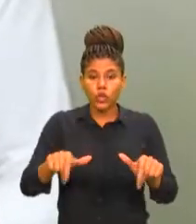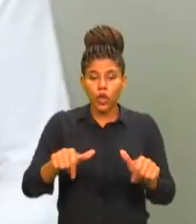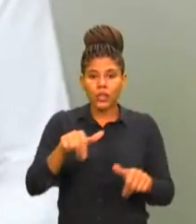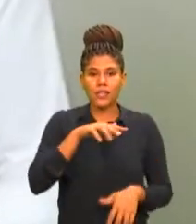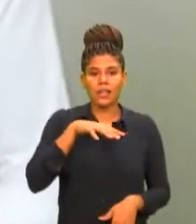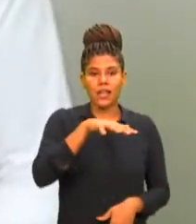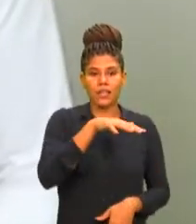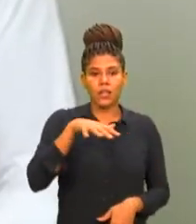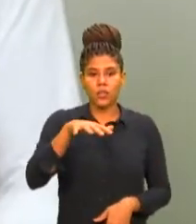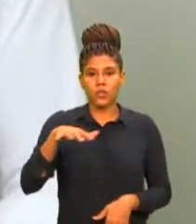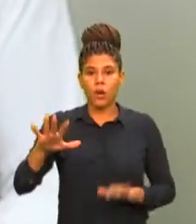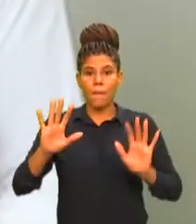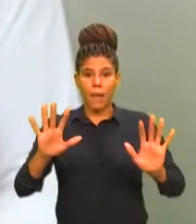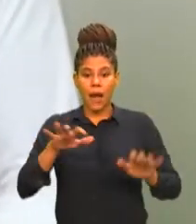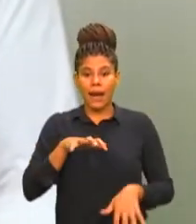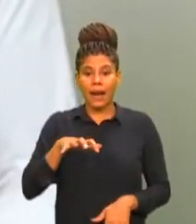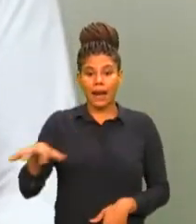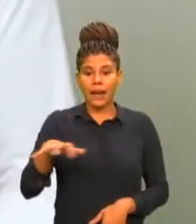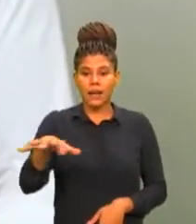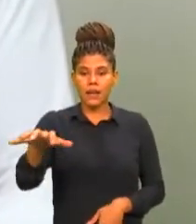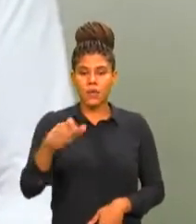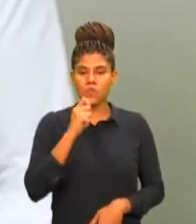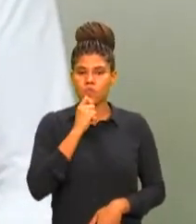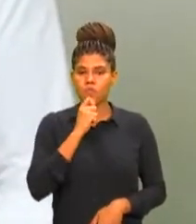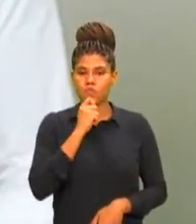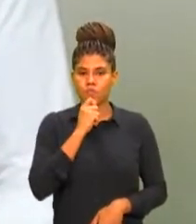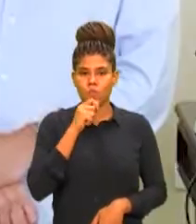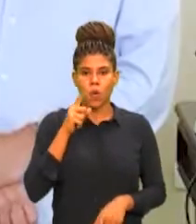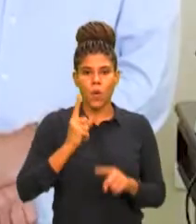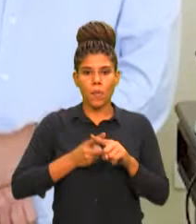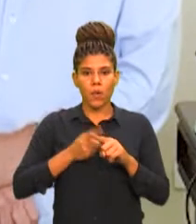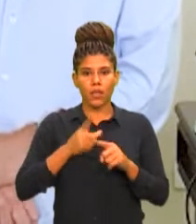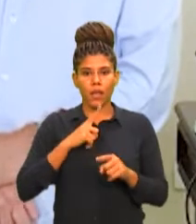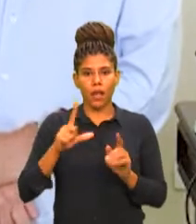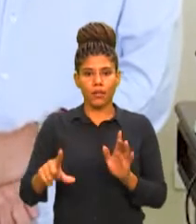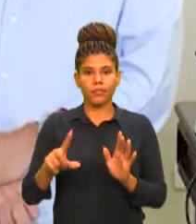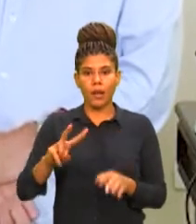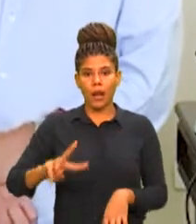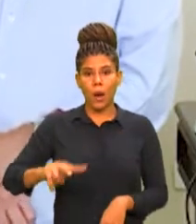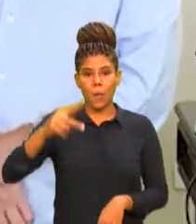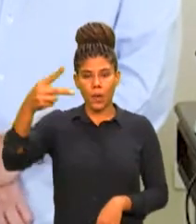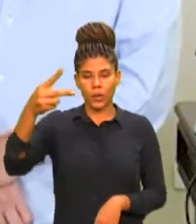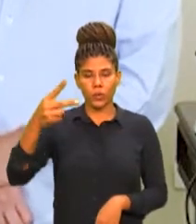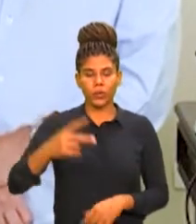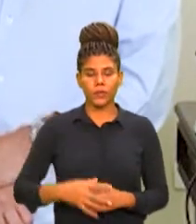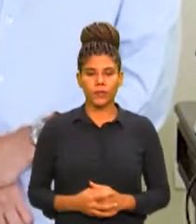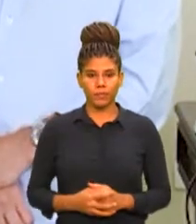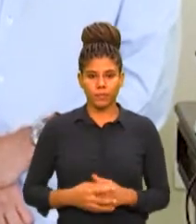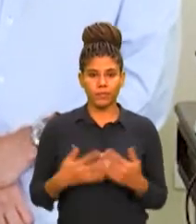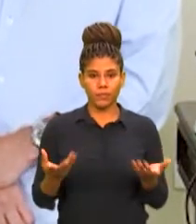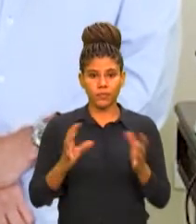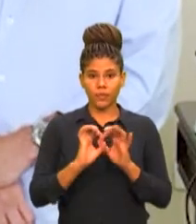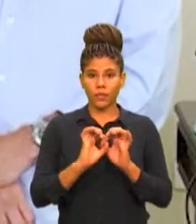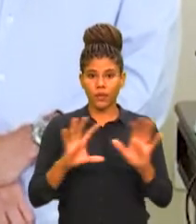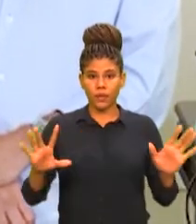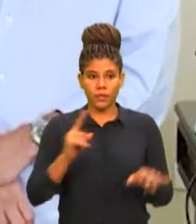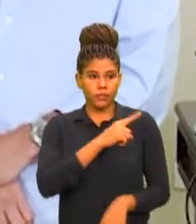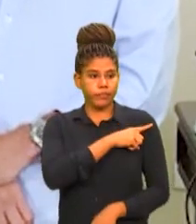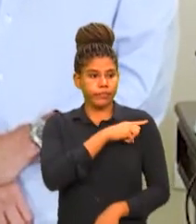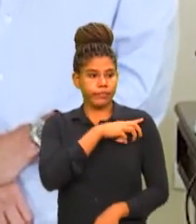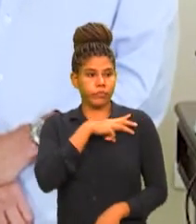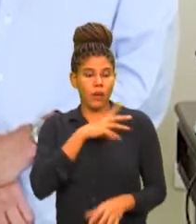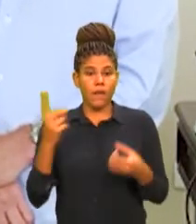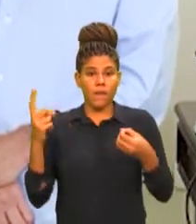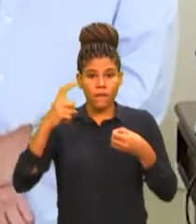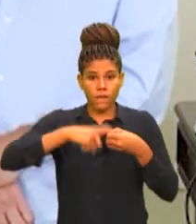exceto no Cariri, onde há registro do crescimento de casos. A autorização para que as escolas de ensino médio possam voltar a